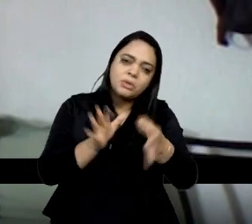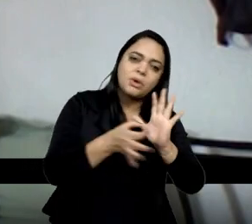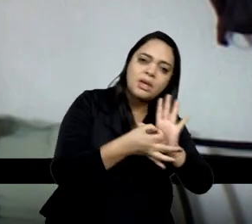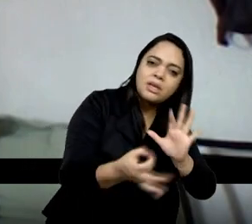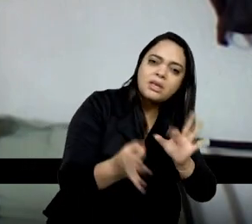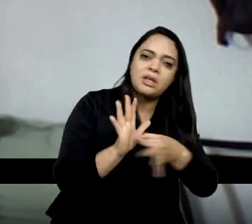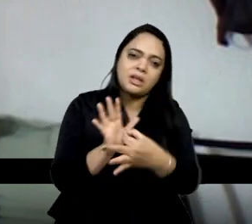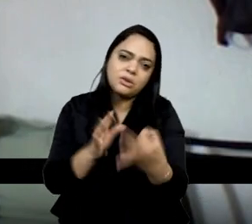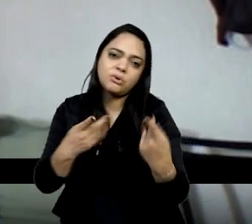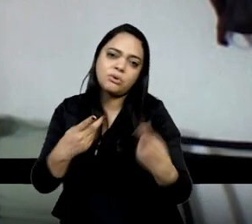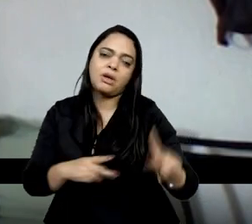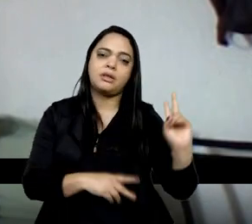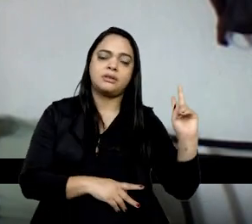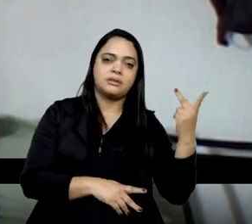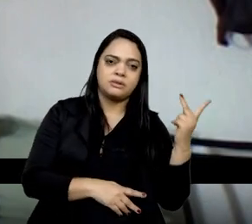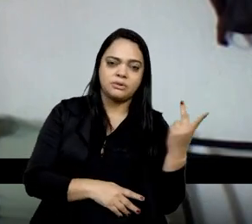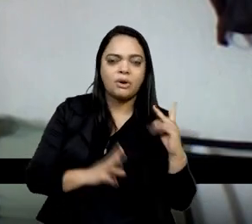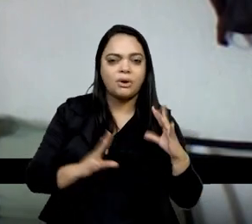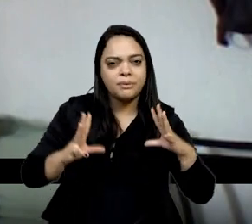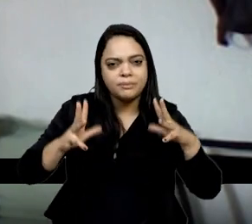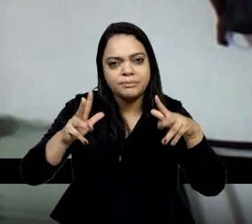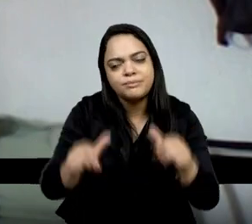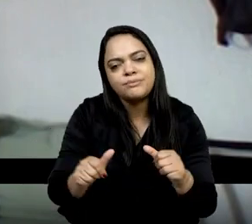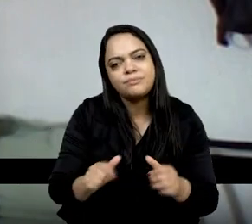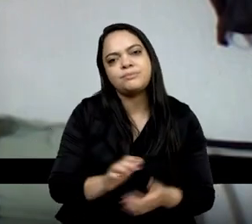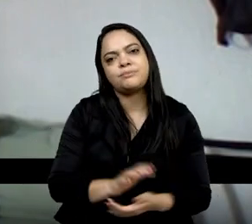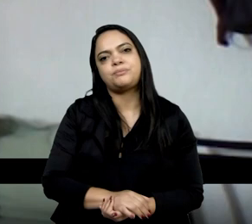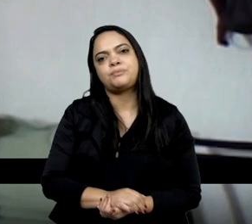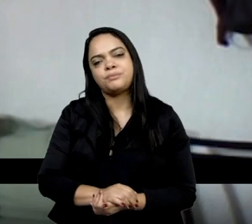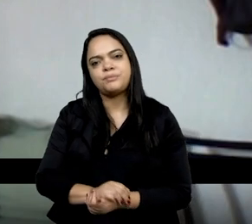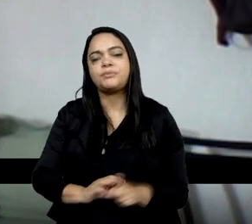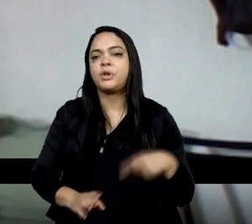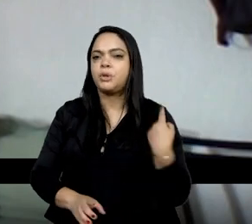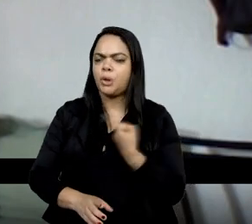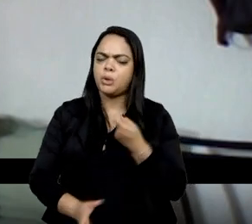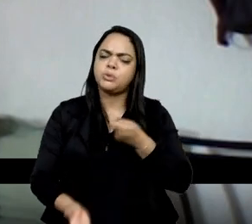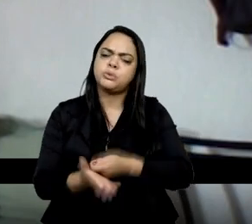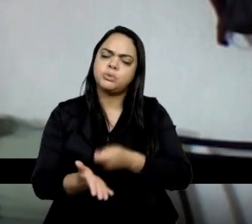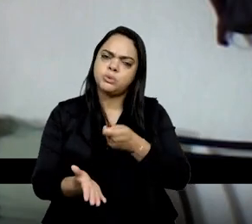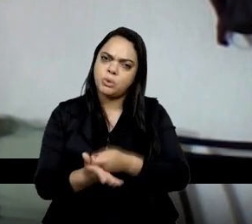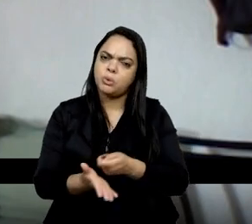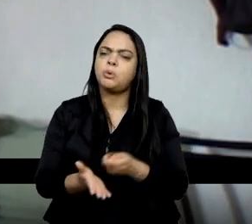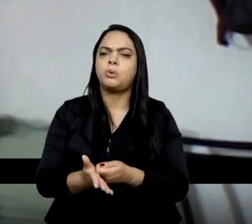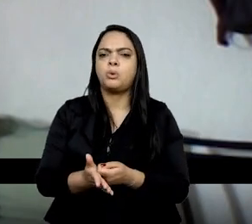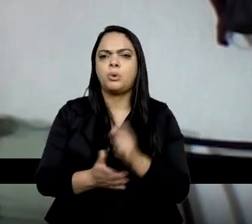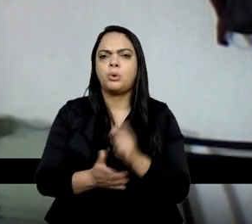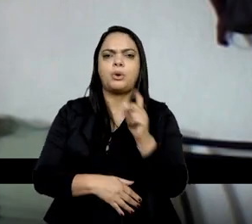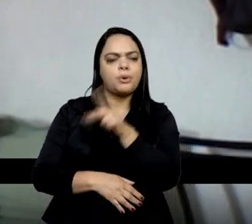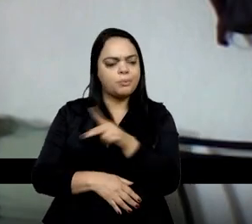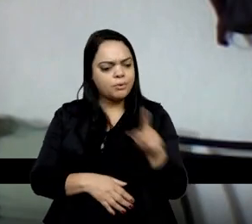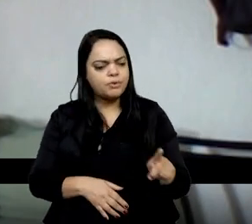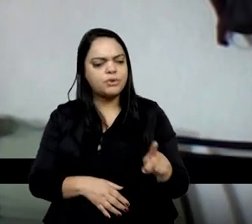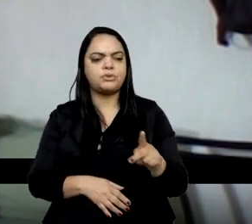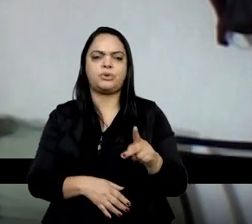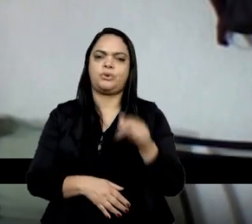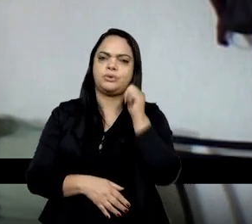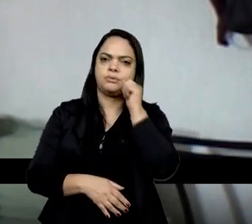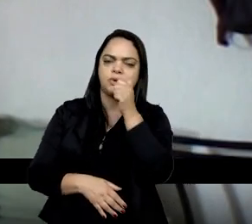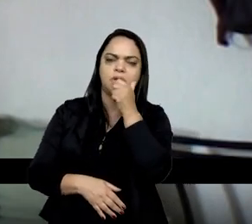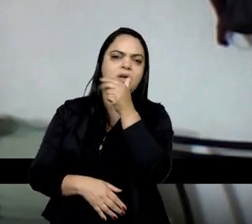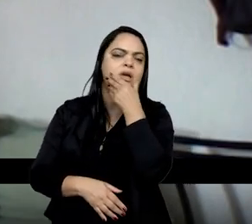histórias todas, né? E a gente tem o dever, inclusive, né? como professores e professoras de